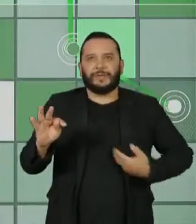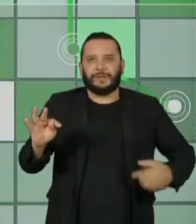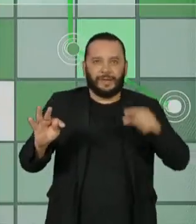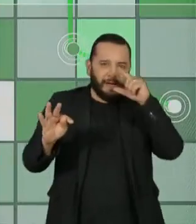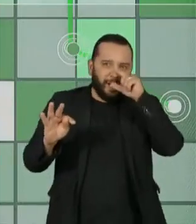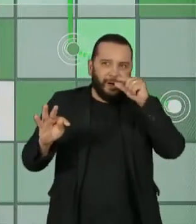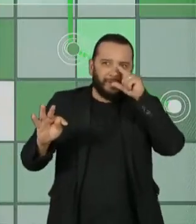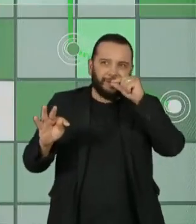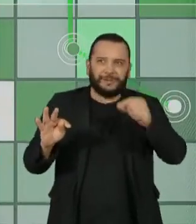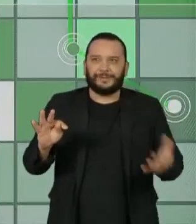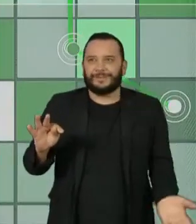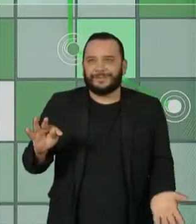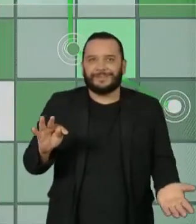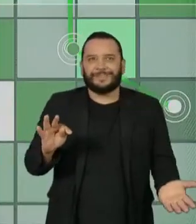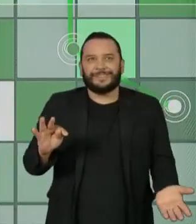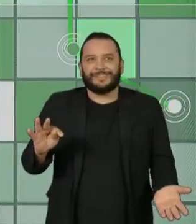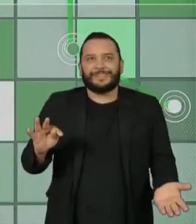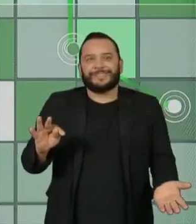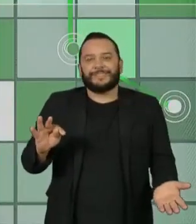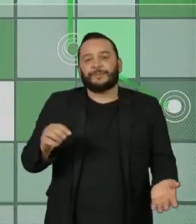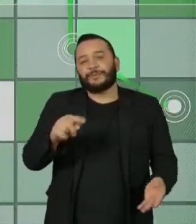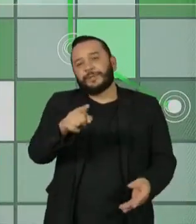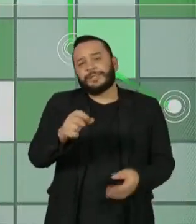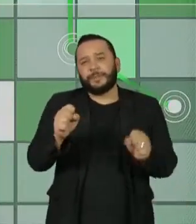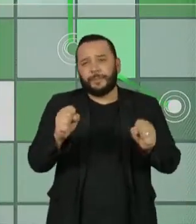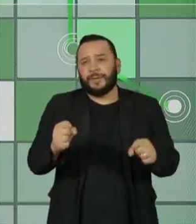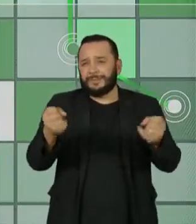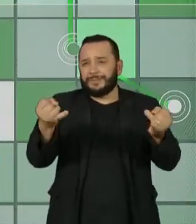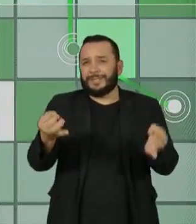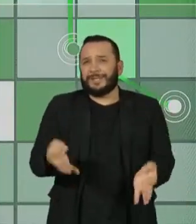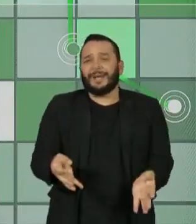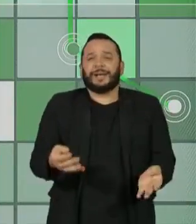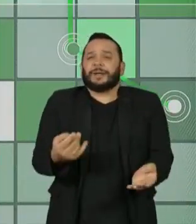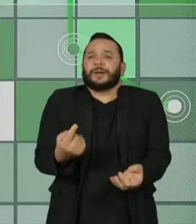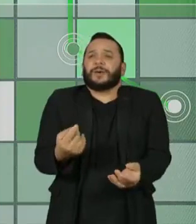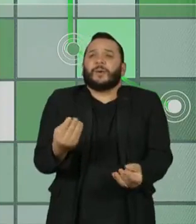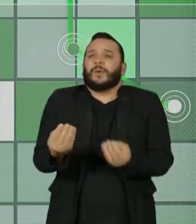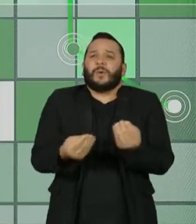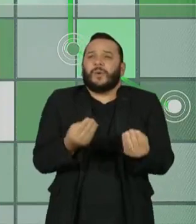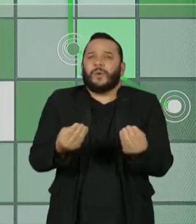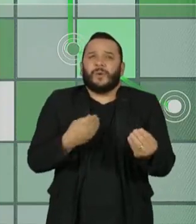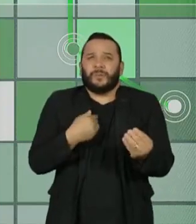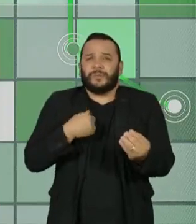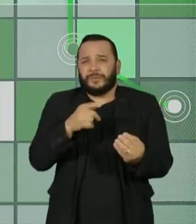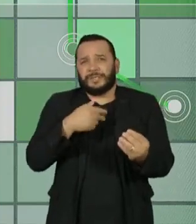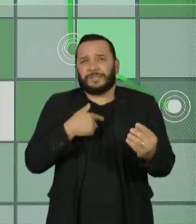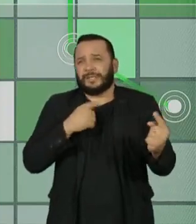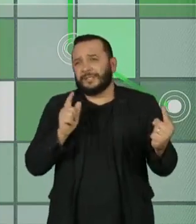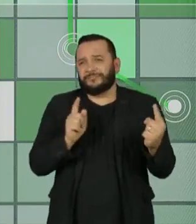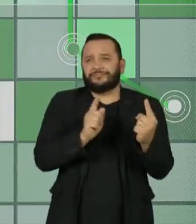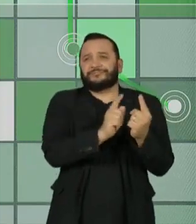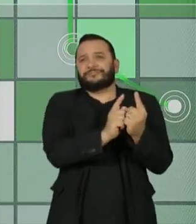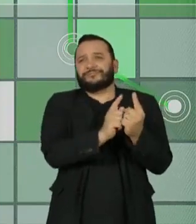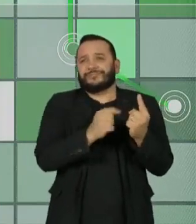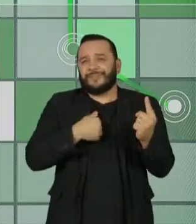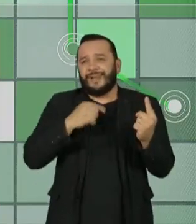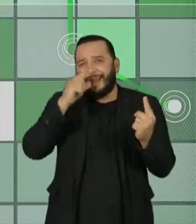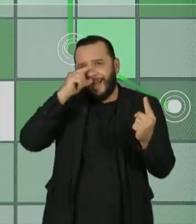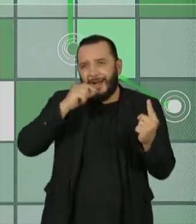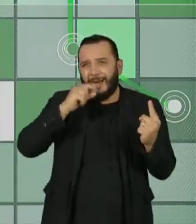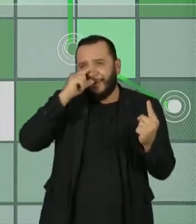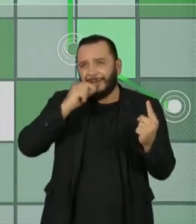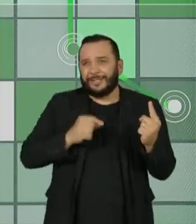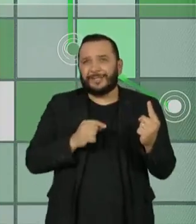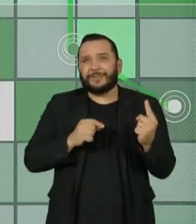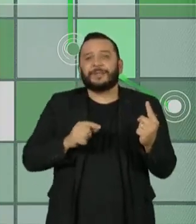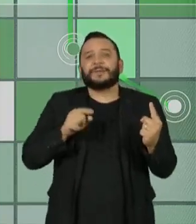Eu queria que você me dissesse, quando você se aproximou mais agora, mais pertinho do Alckmin, o